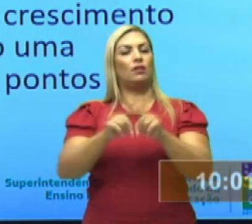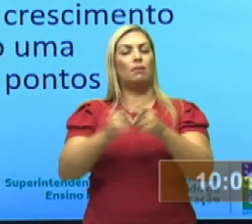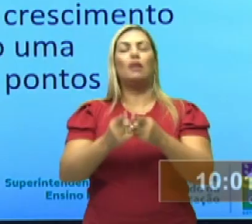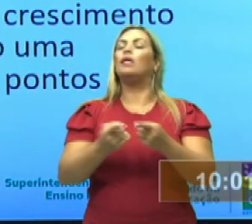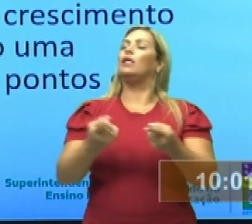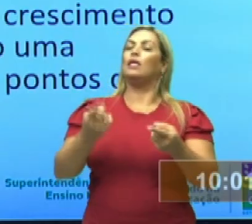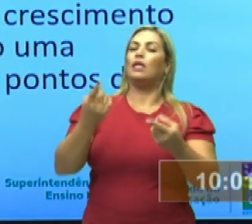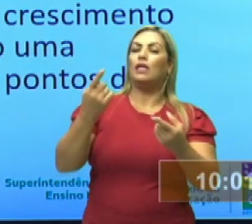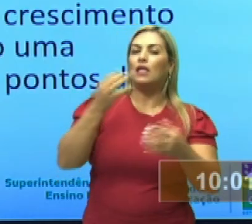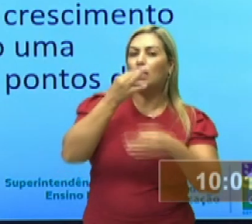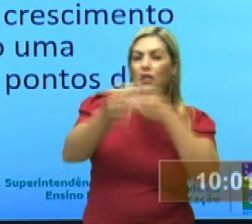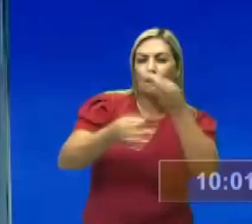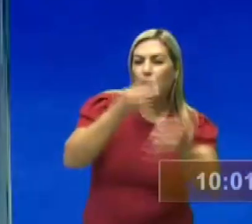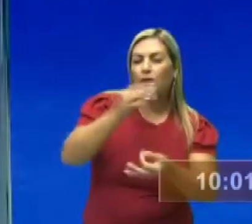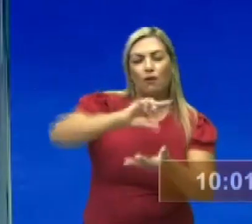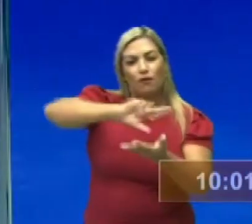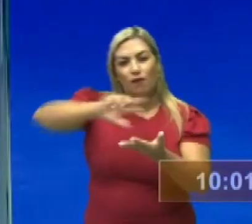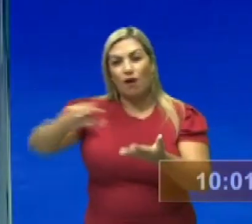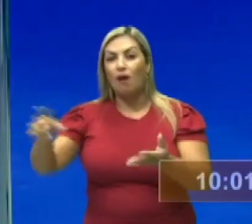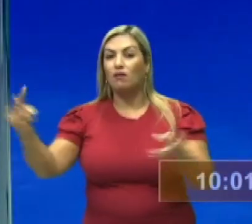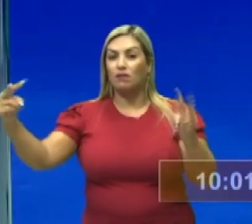respeitando os diferentes pontos de vista.